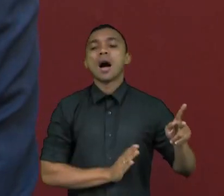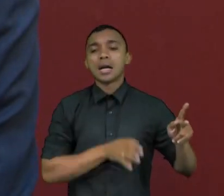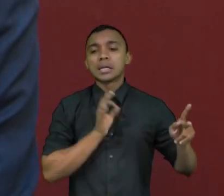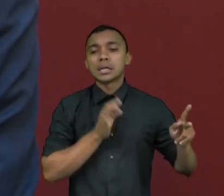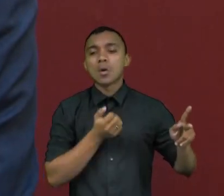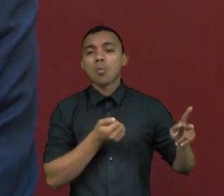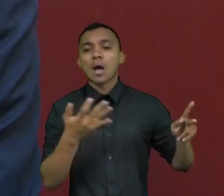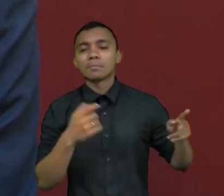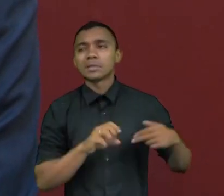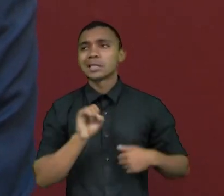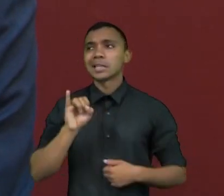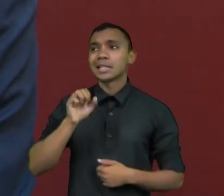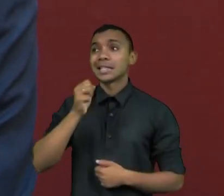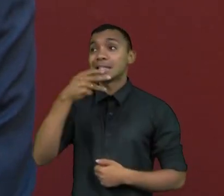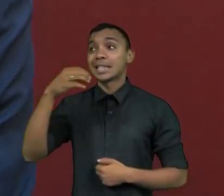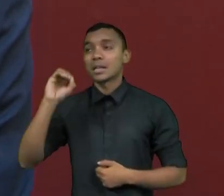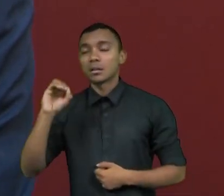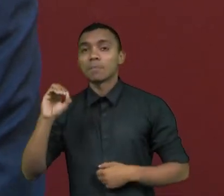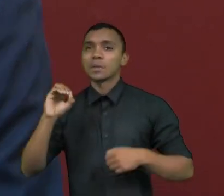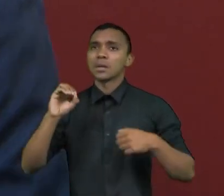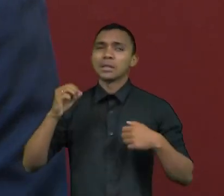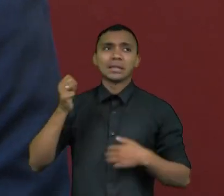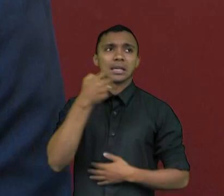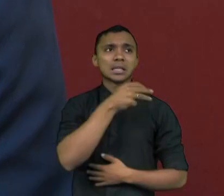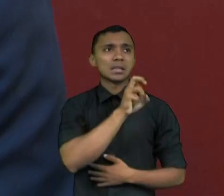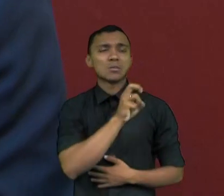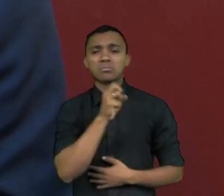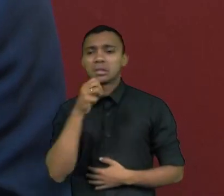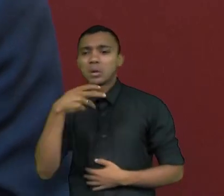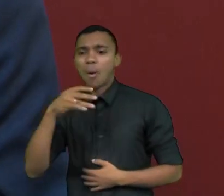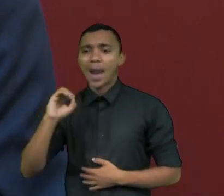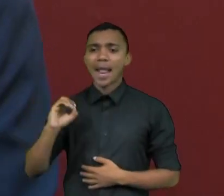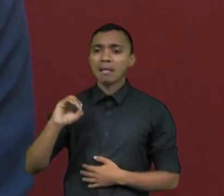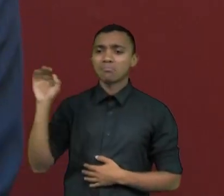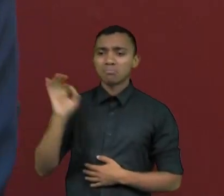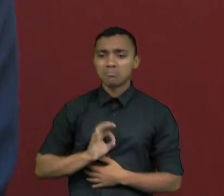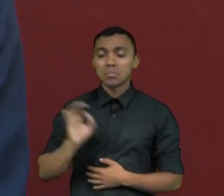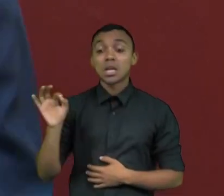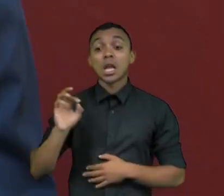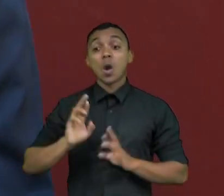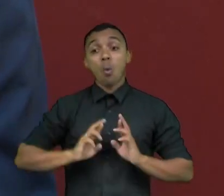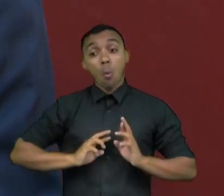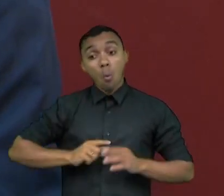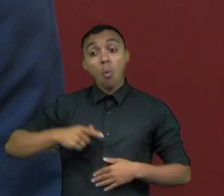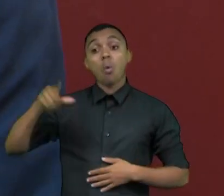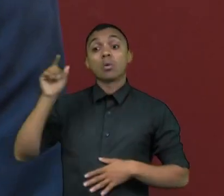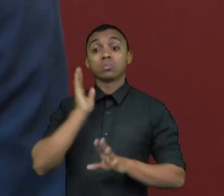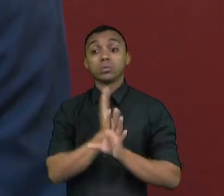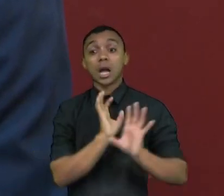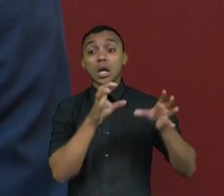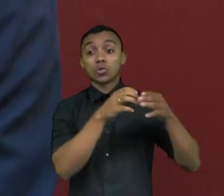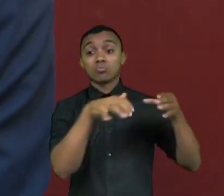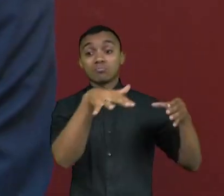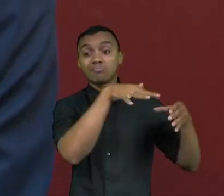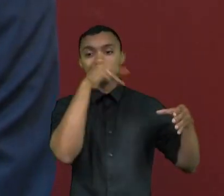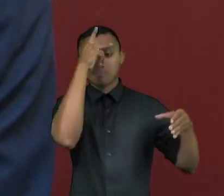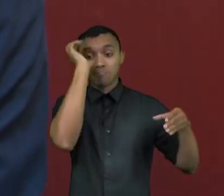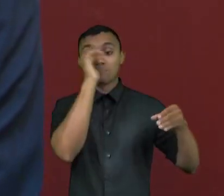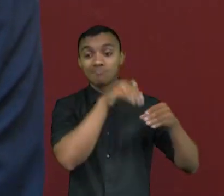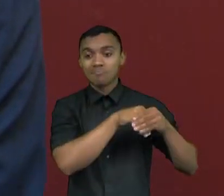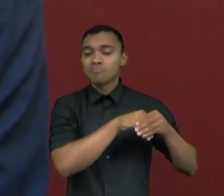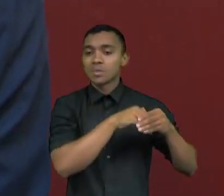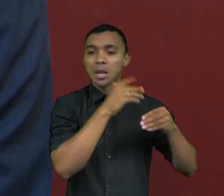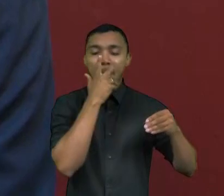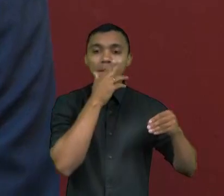representassem 30% seria outro, 35% seria outro. Por quê? Porque é um segmento do eleitorado que hoje está politicamente